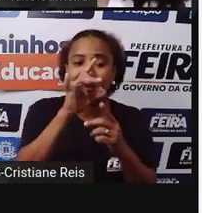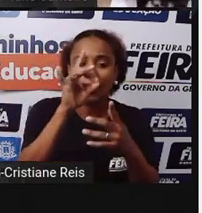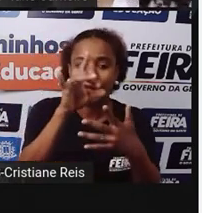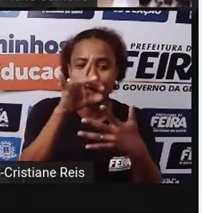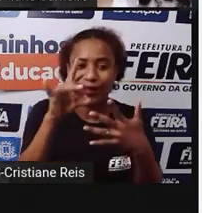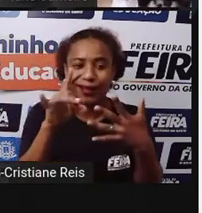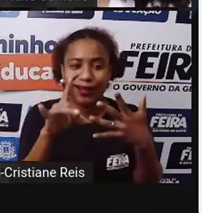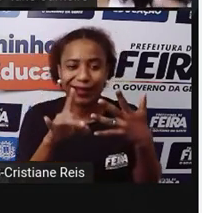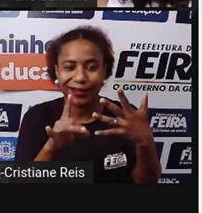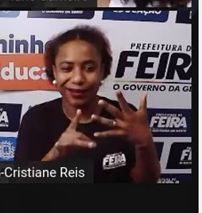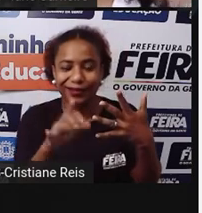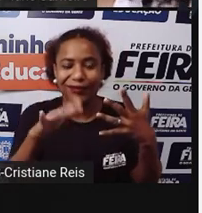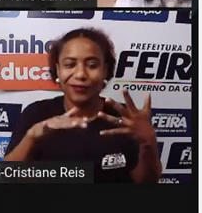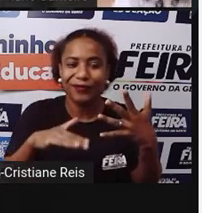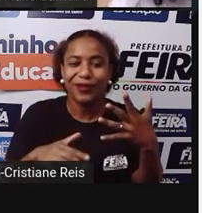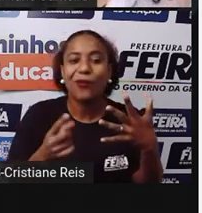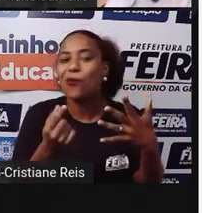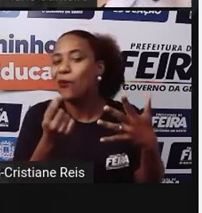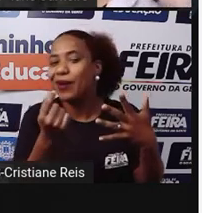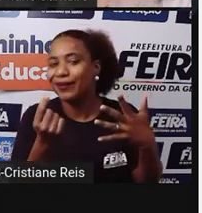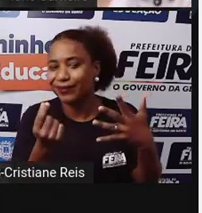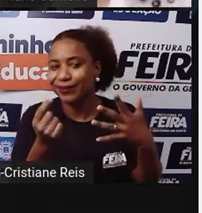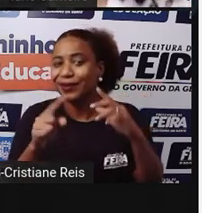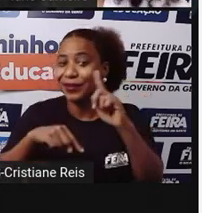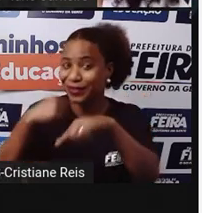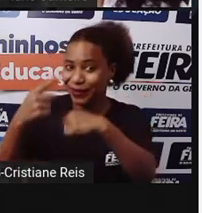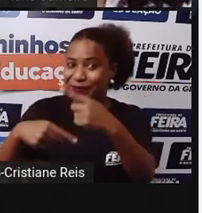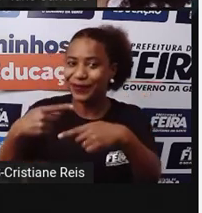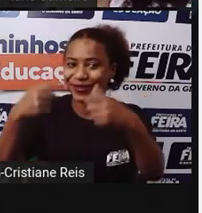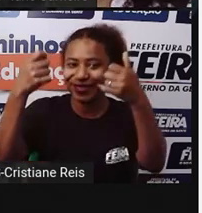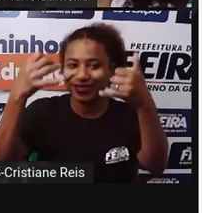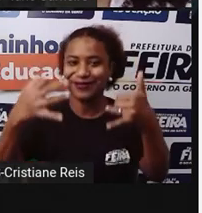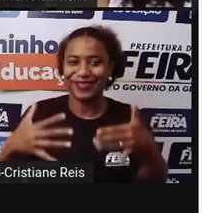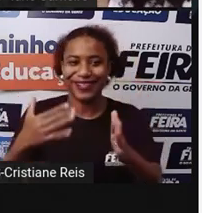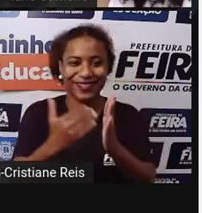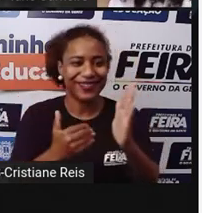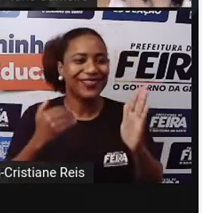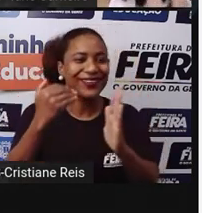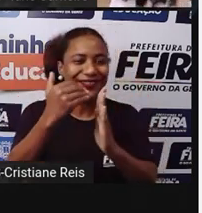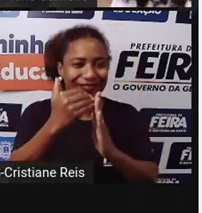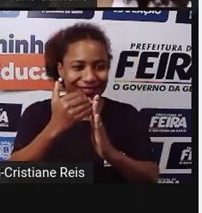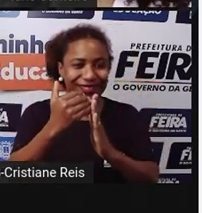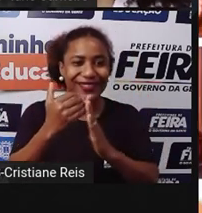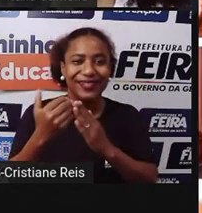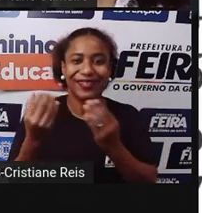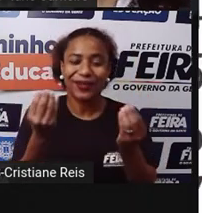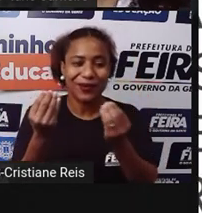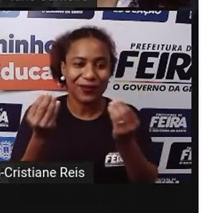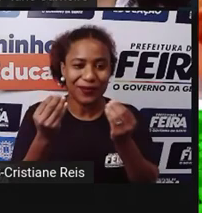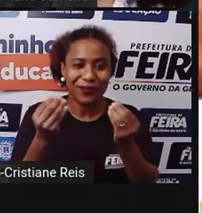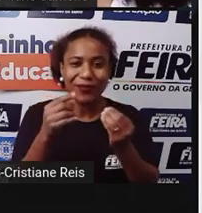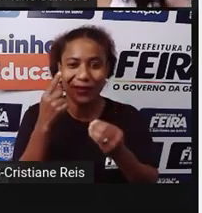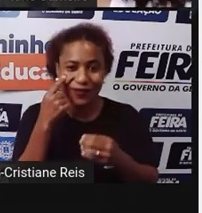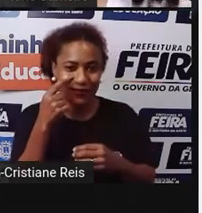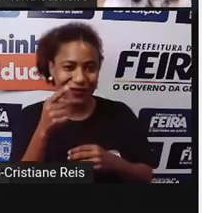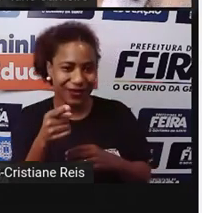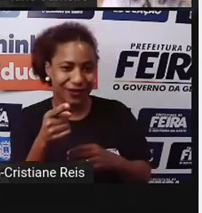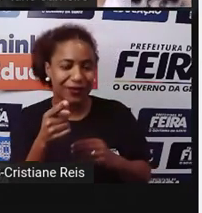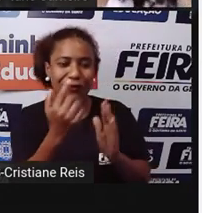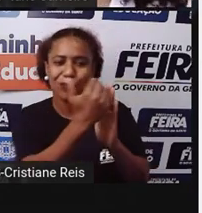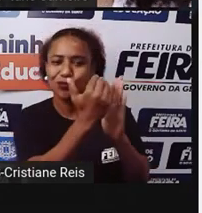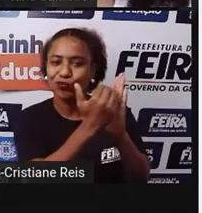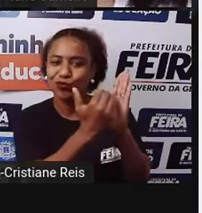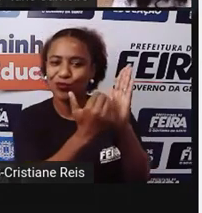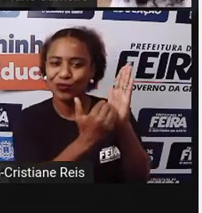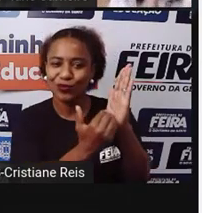Tá certo? Então nas próximas aulas A gente vai continuar Conversando sobre isso Né? Sobre esses encartes Aqui ó De supermercados